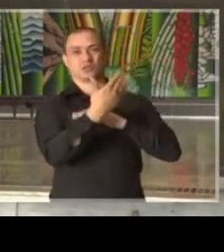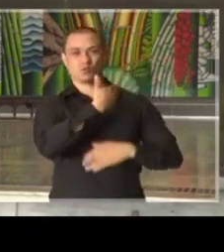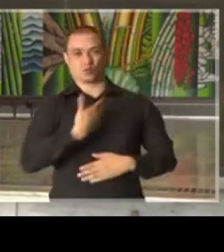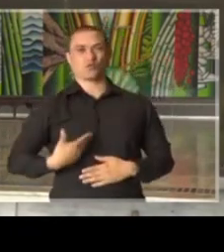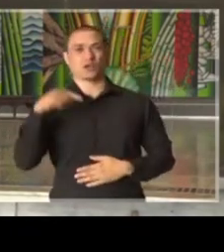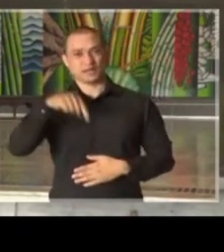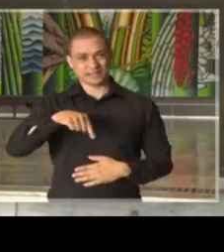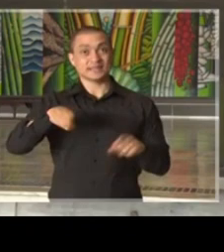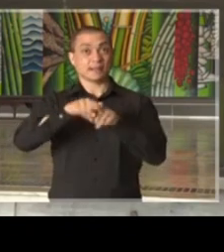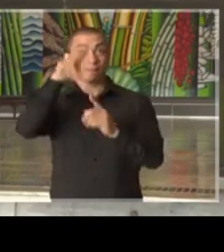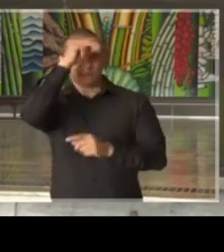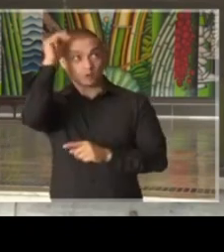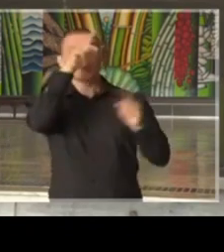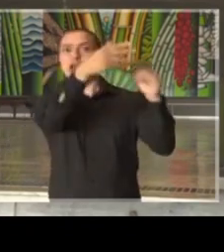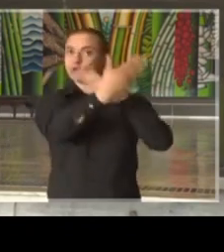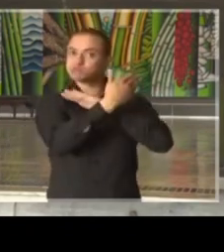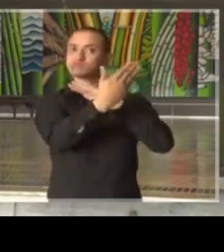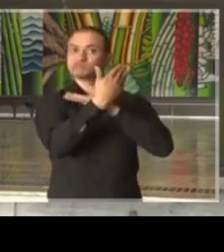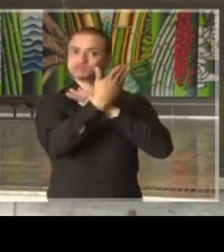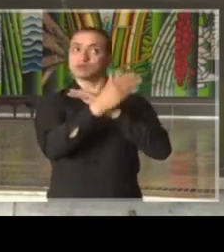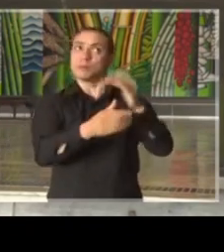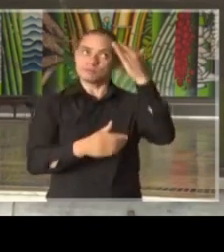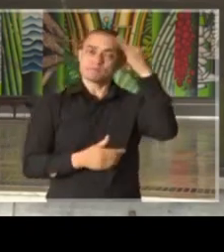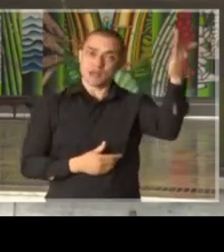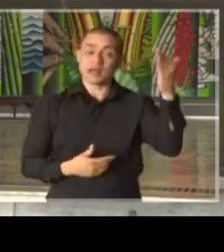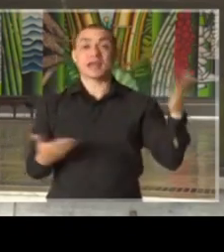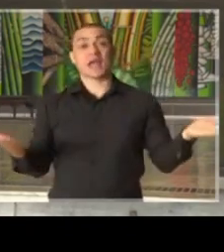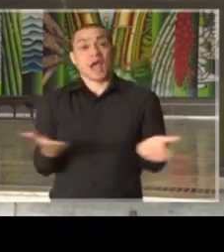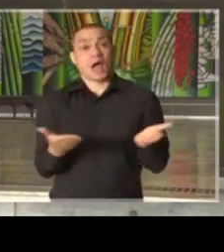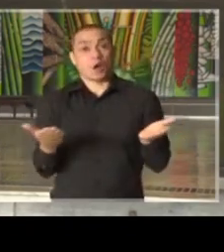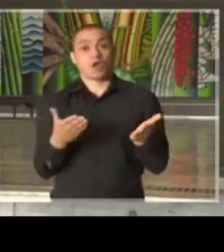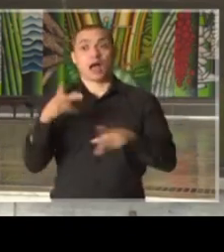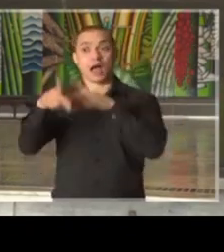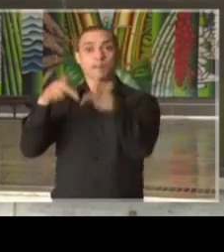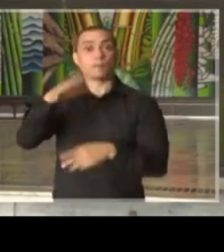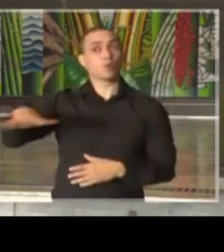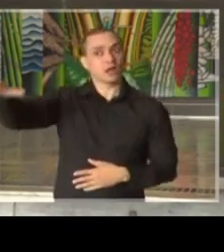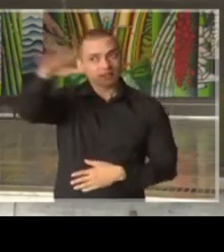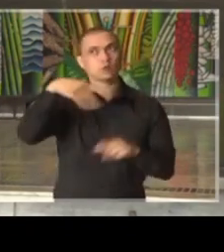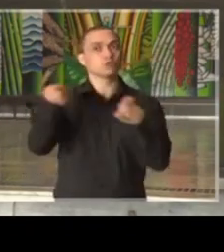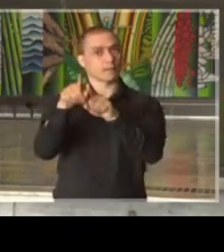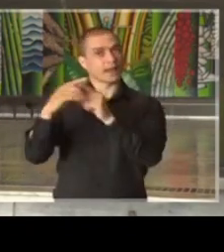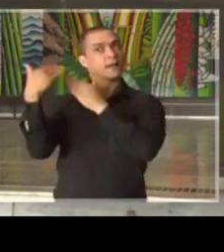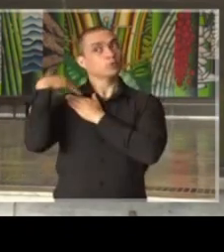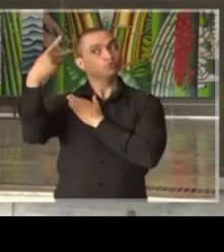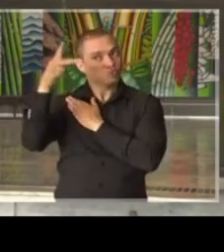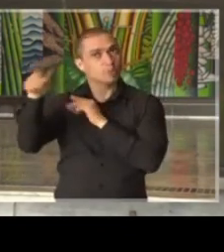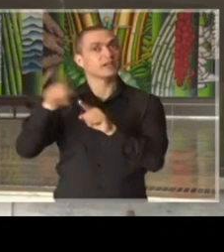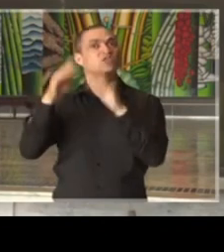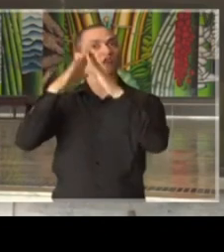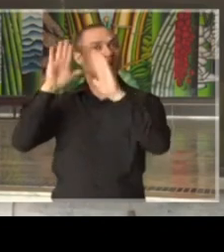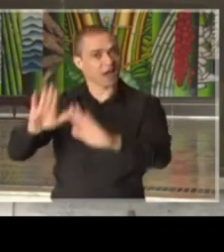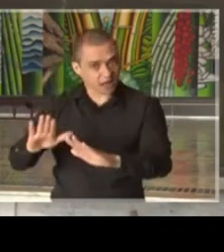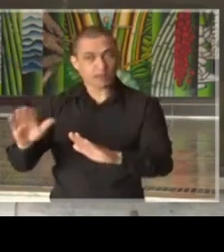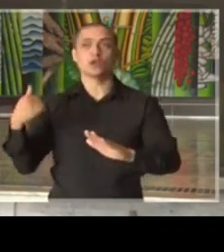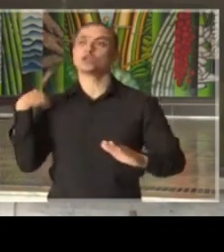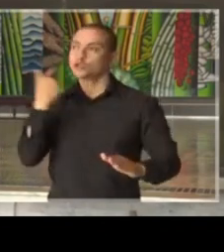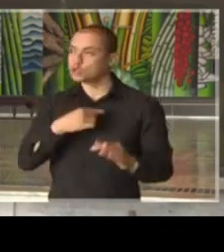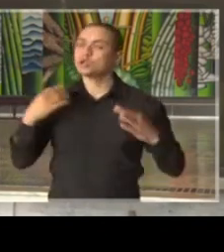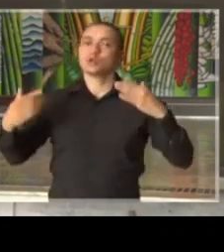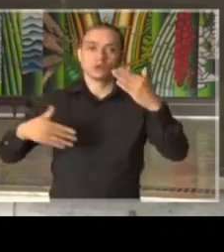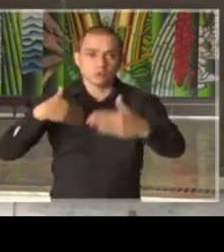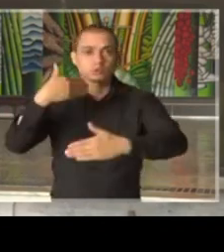do Estado e o município e agora a gente conta com a população também fazendo a sua parte para que a gente possa atravessar